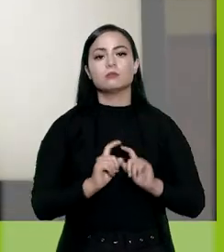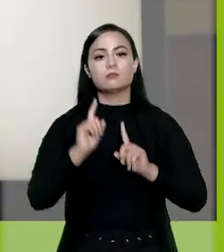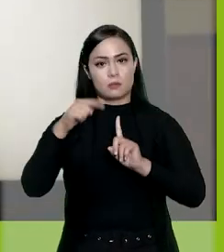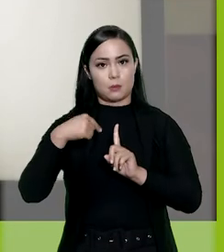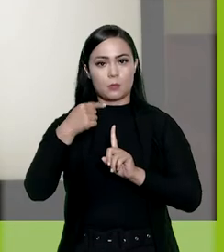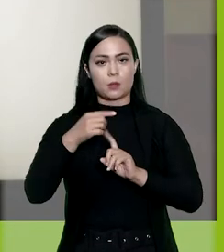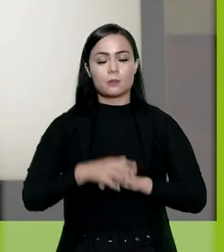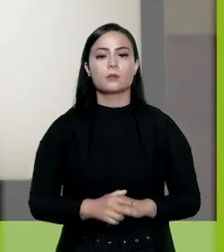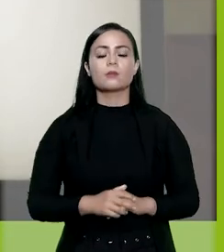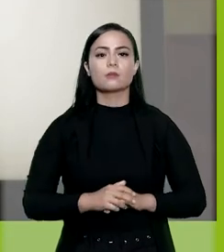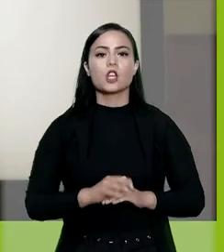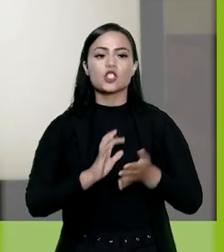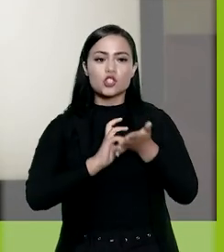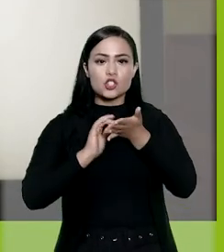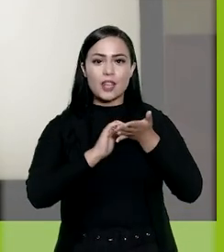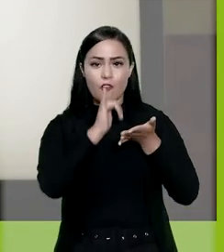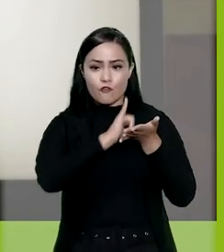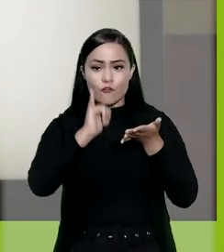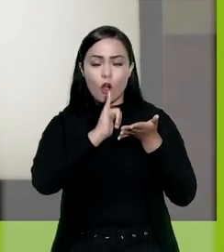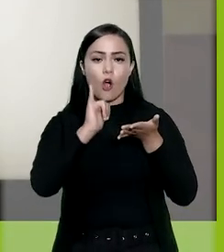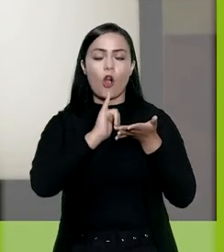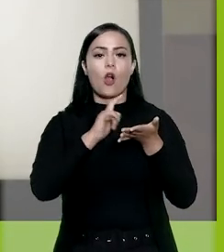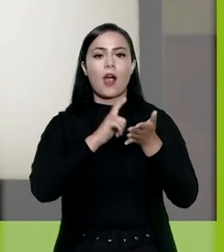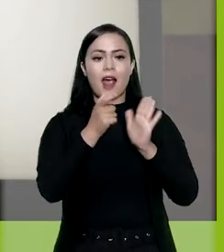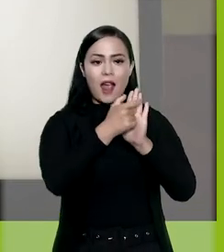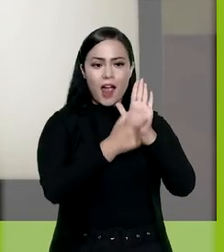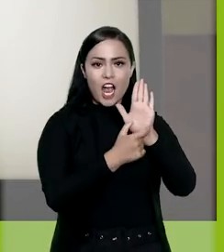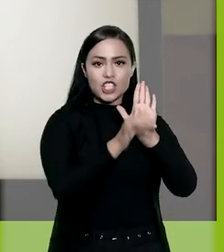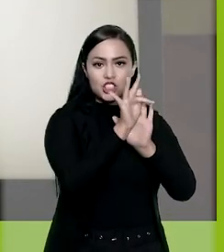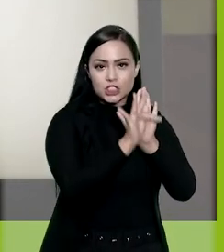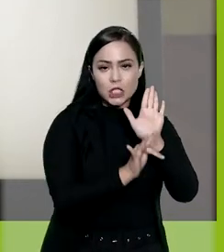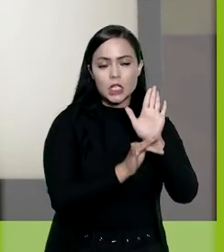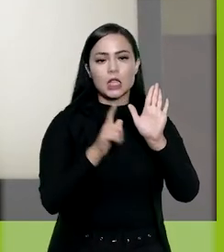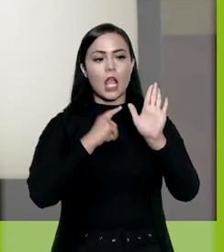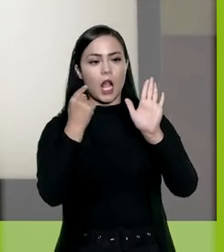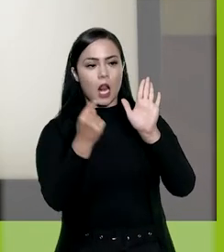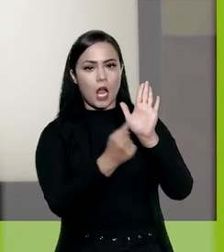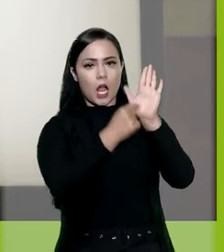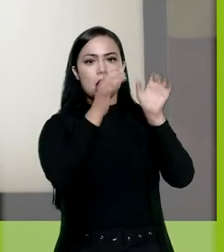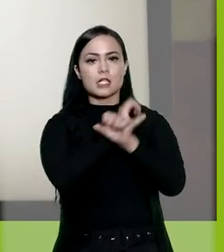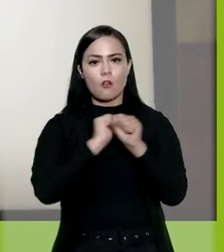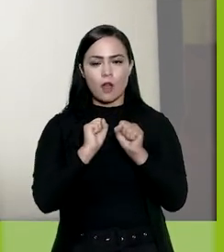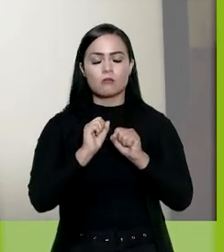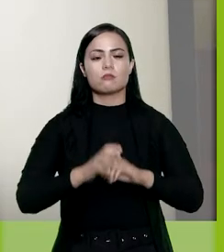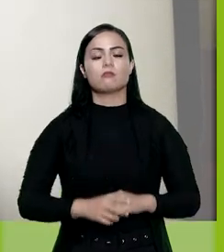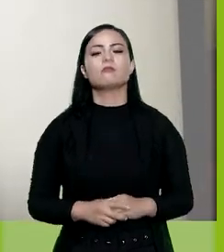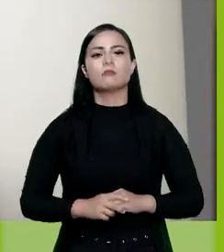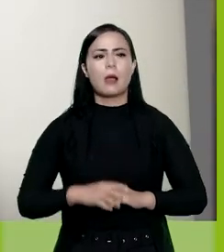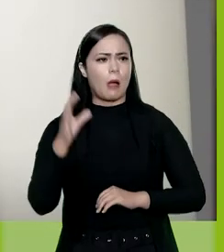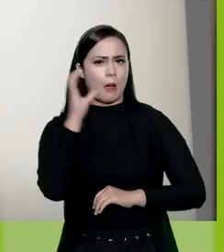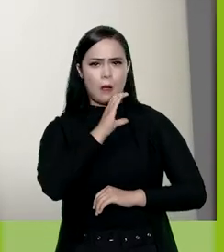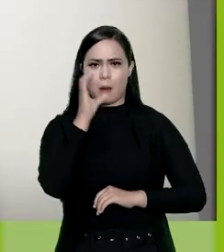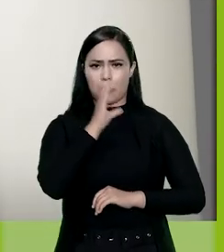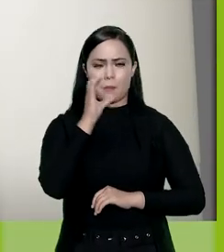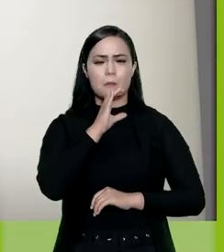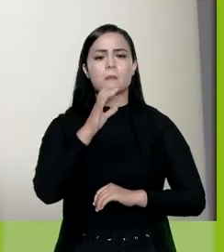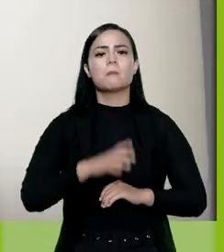ícone. Em seguida, é só digitar as informações na caixa de texto e clicar em Salvar.